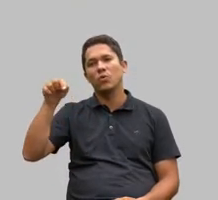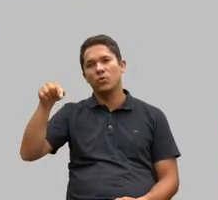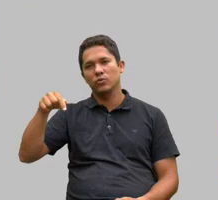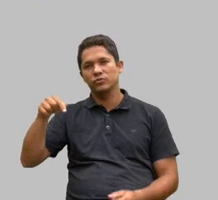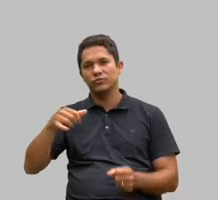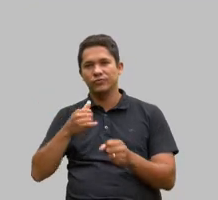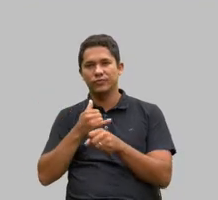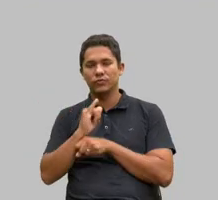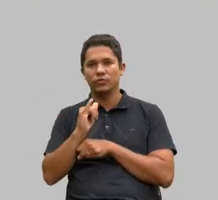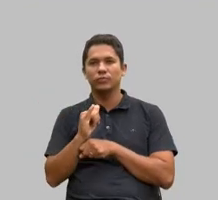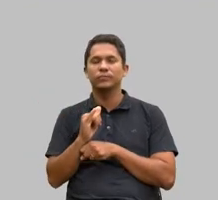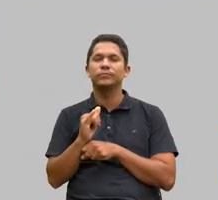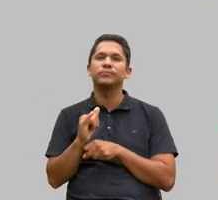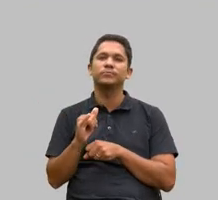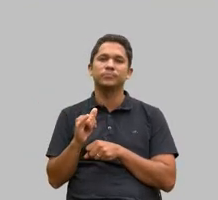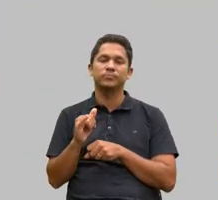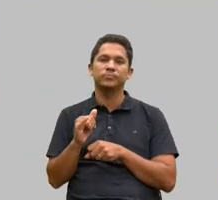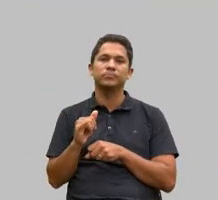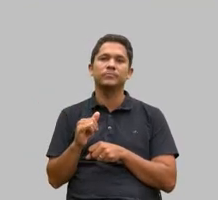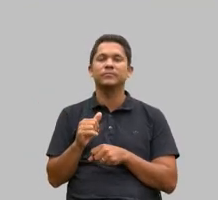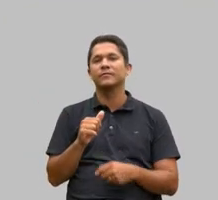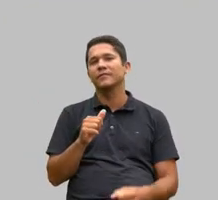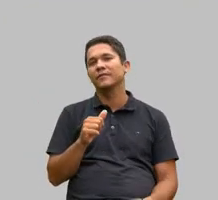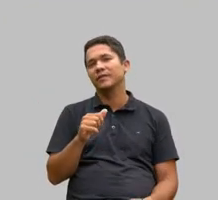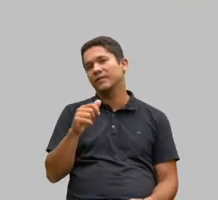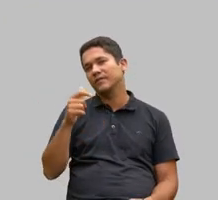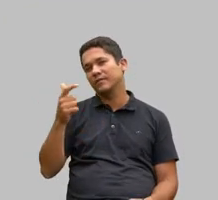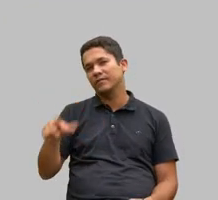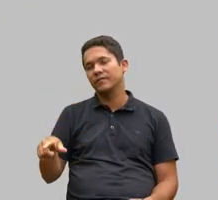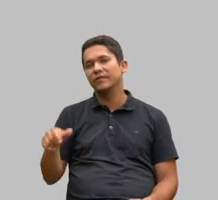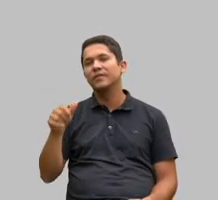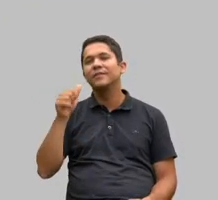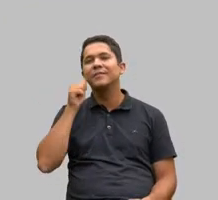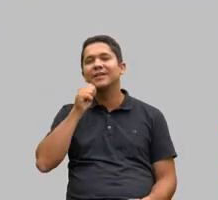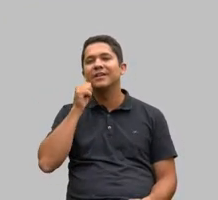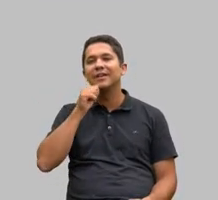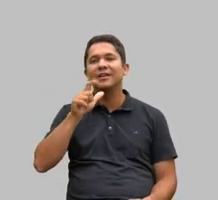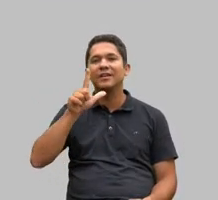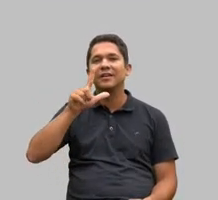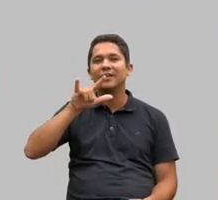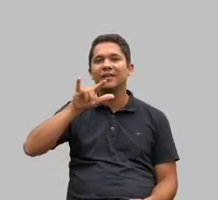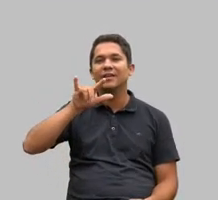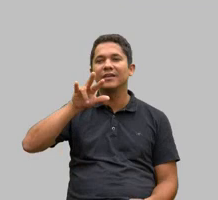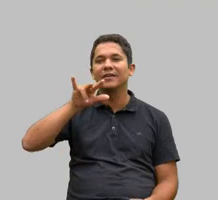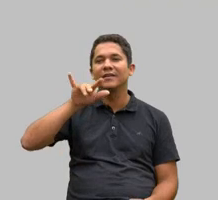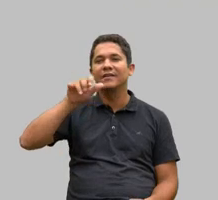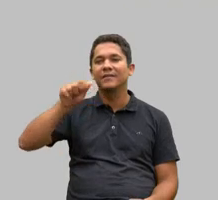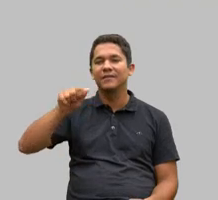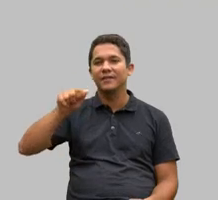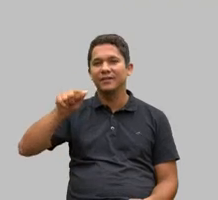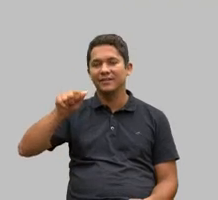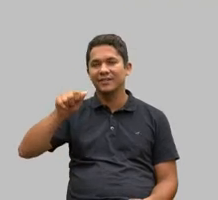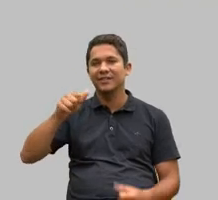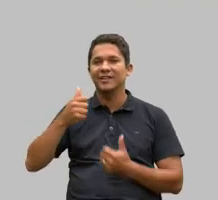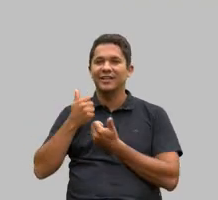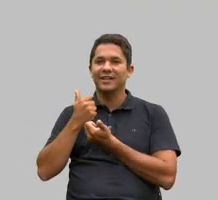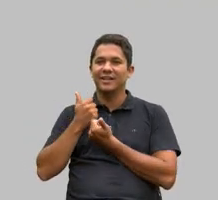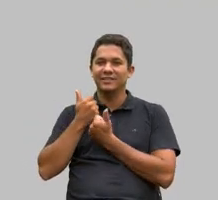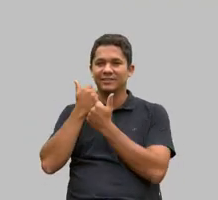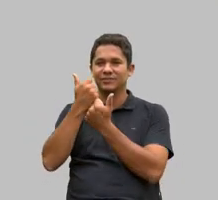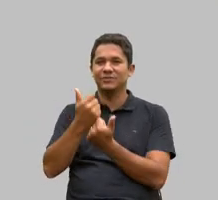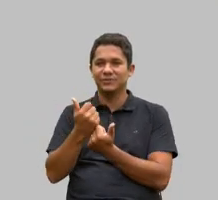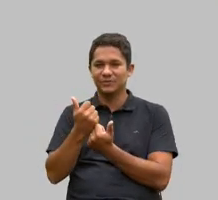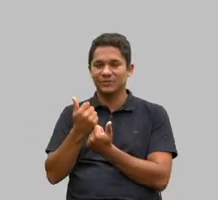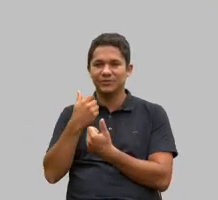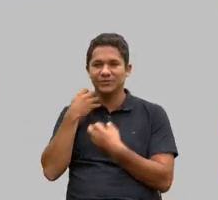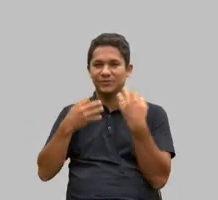conosco aqui foi a a Lívia assessor jurídico da Federação Mineira de Fundação